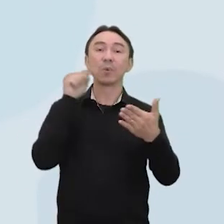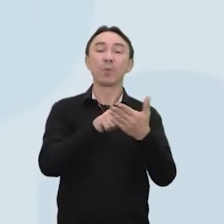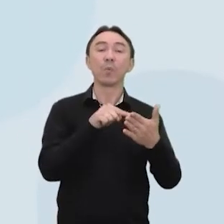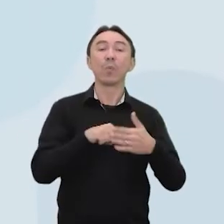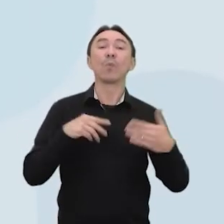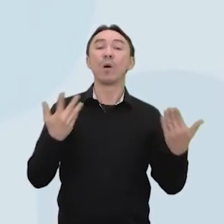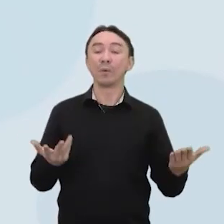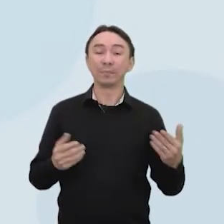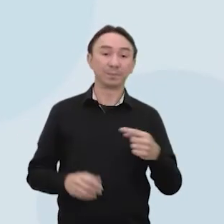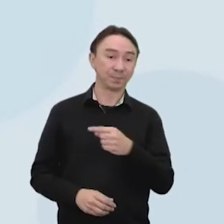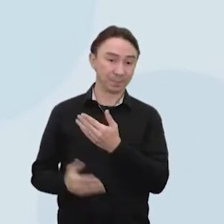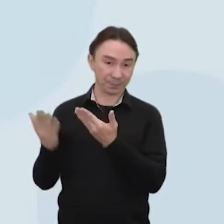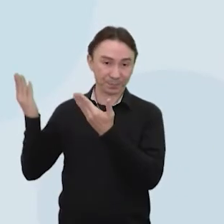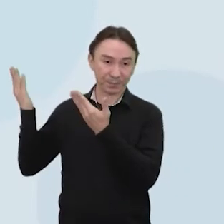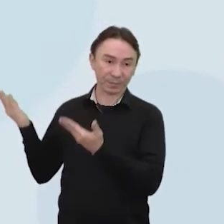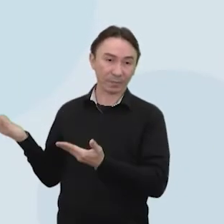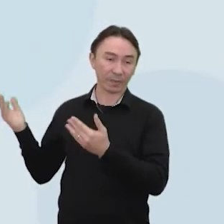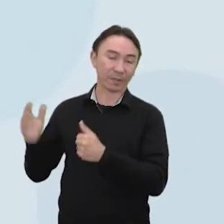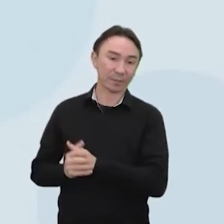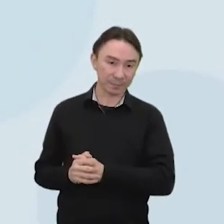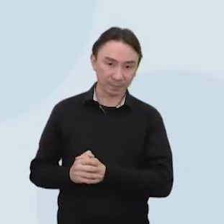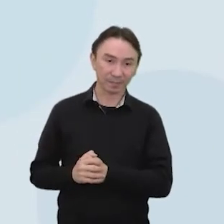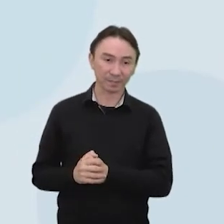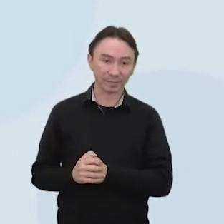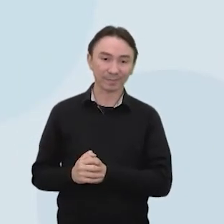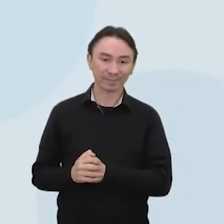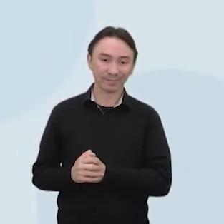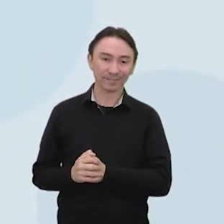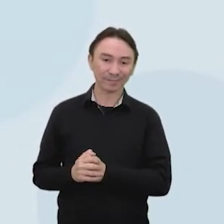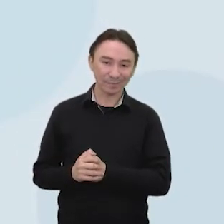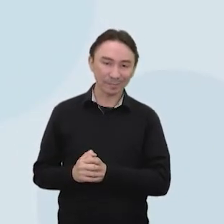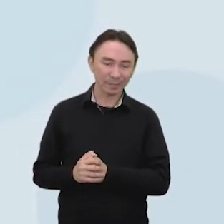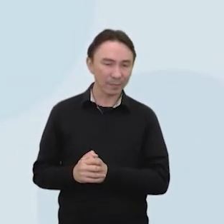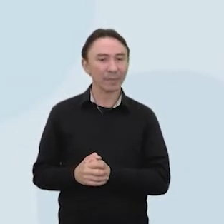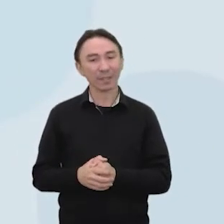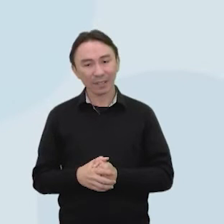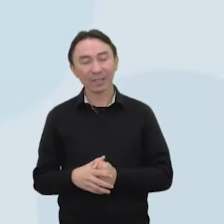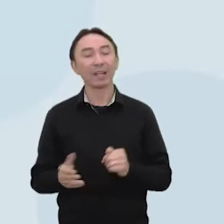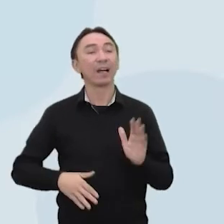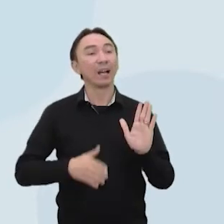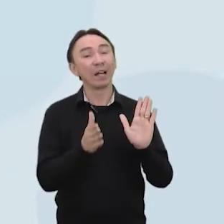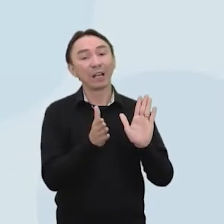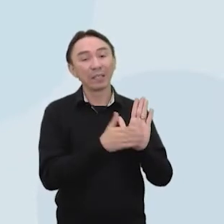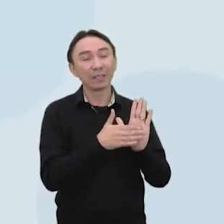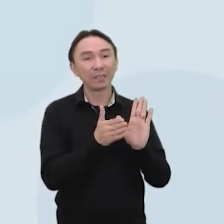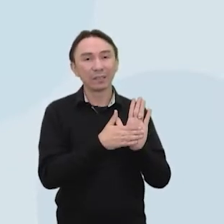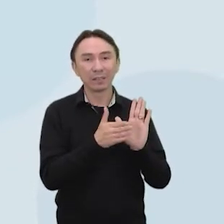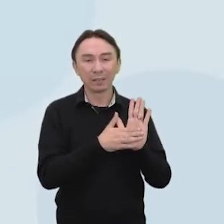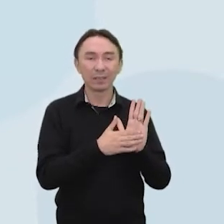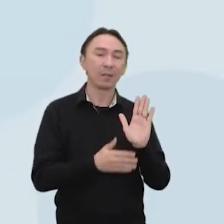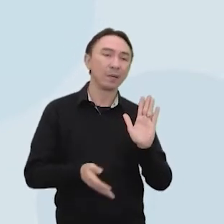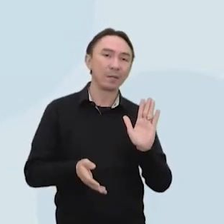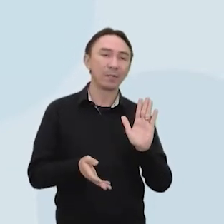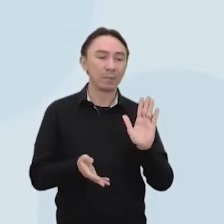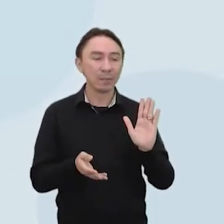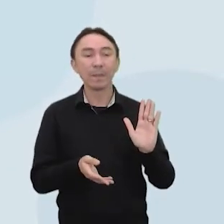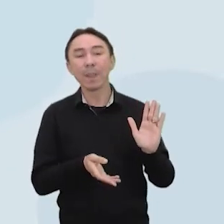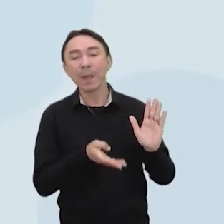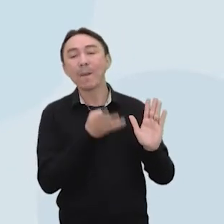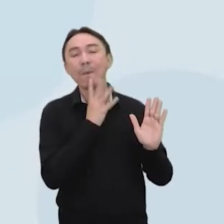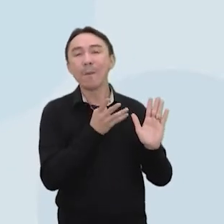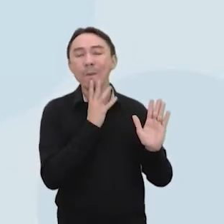o objetivo hoje é conhecer essa proposta de atividade, né, fazer aí uma provocação em vocês aí,